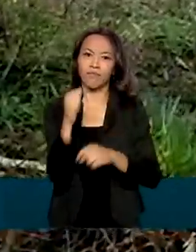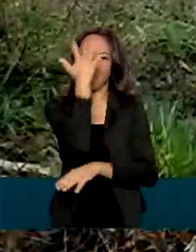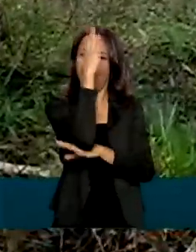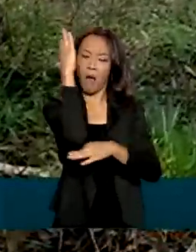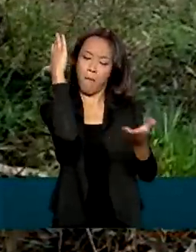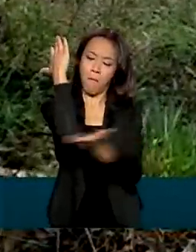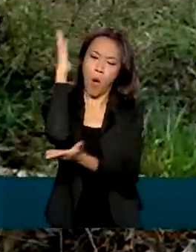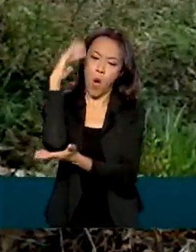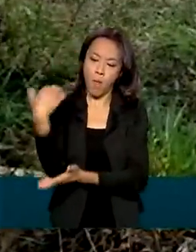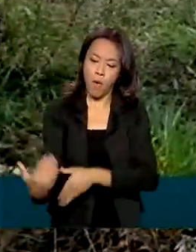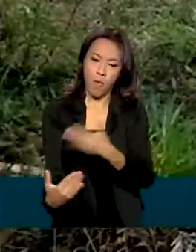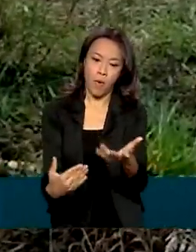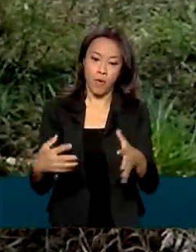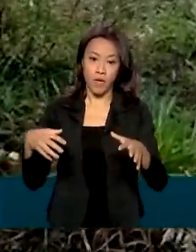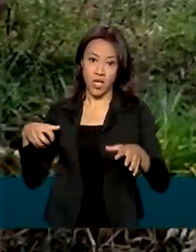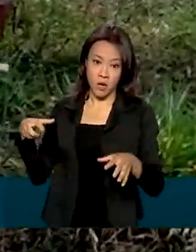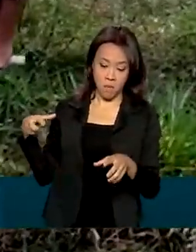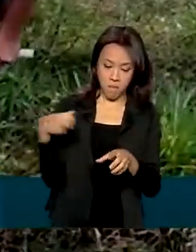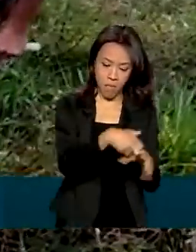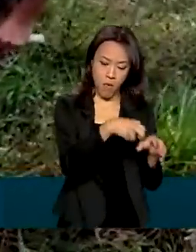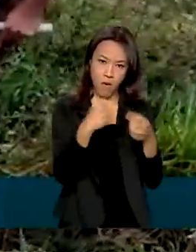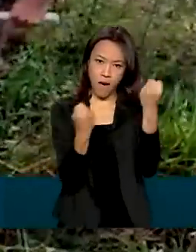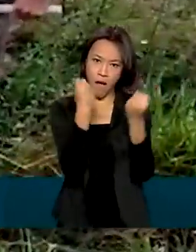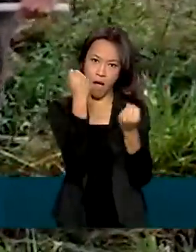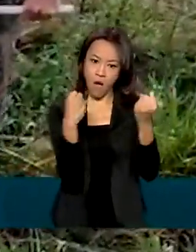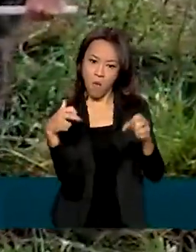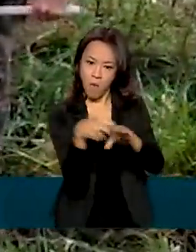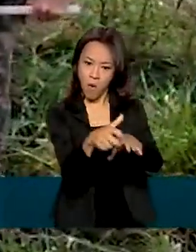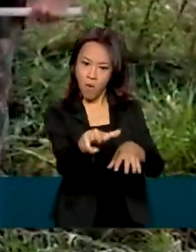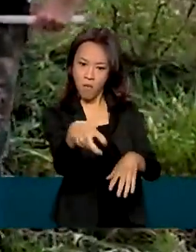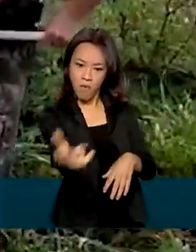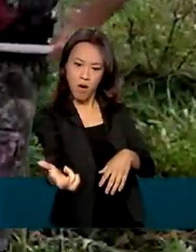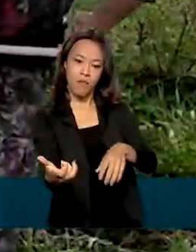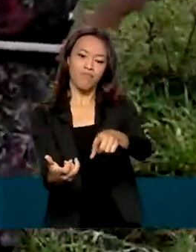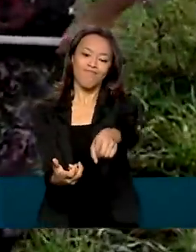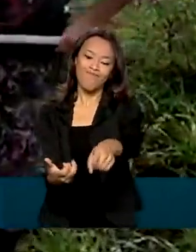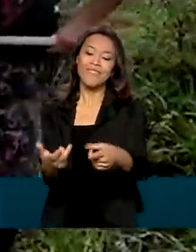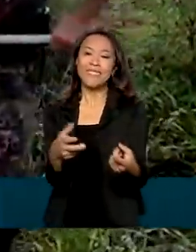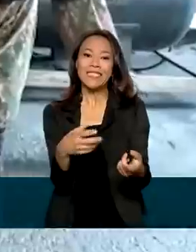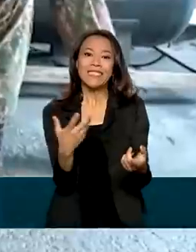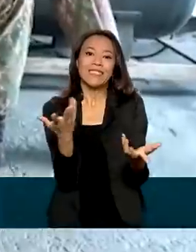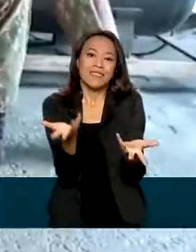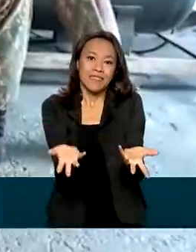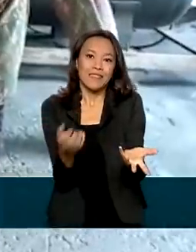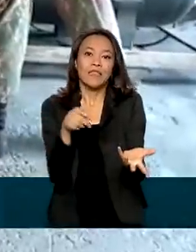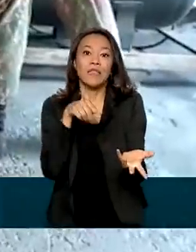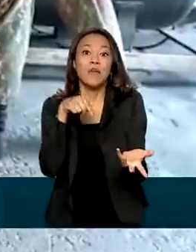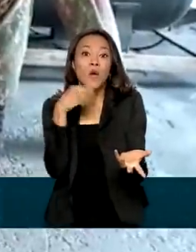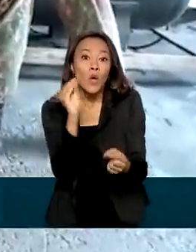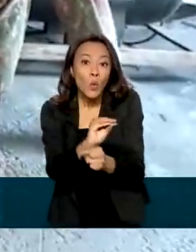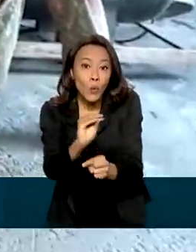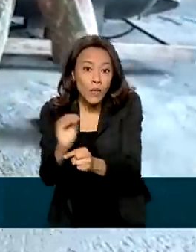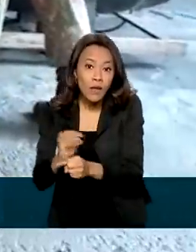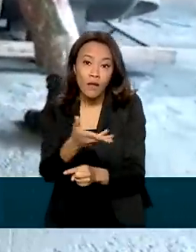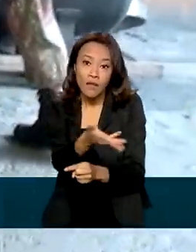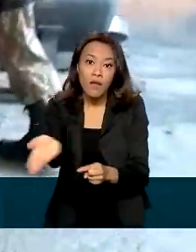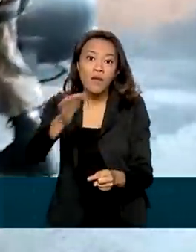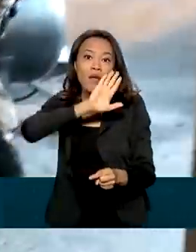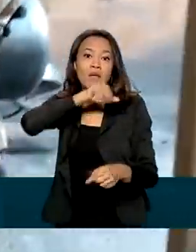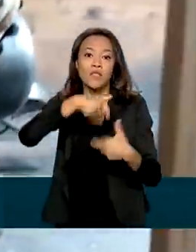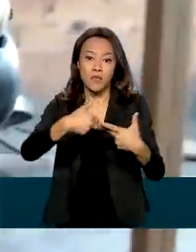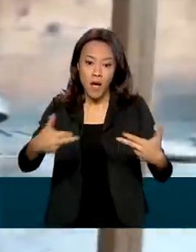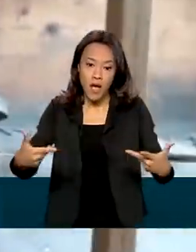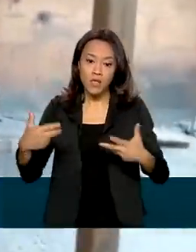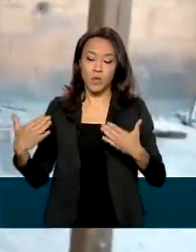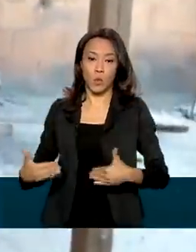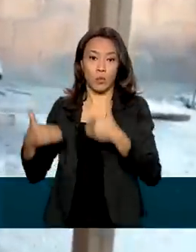atropelamentos em rodovias, situações de risco e vulnerabilidade para os animais. E para cuidar deles, o Ministério